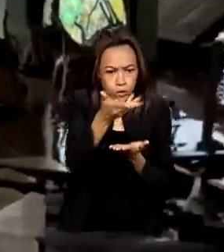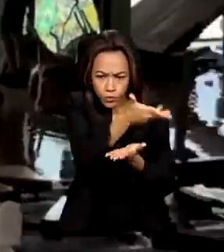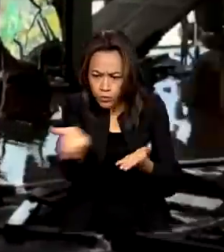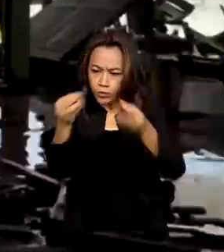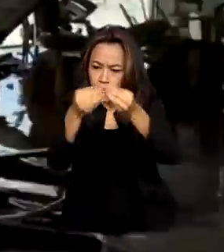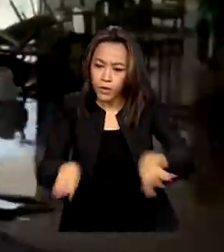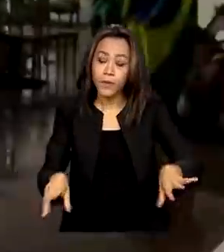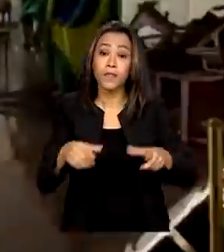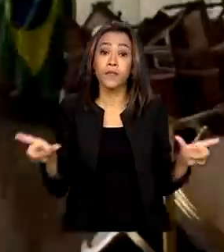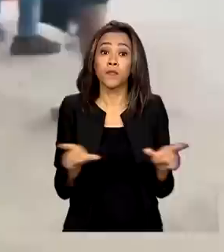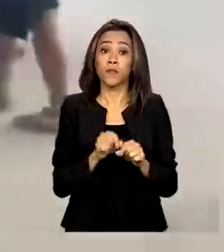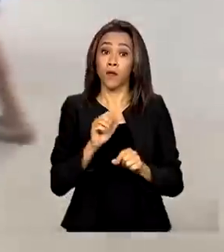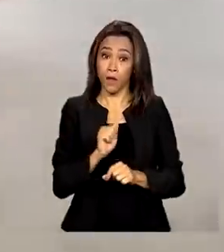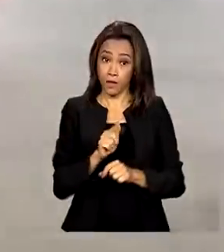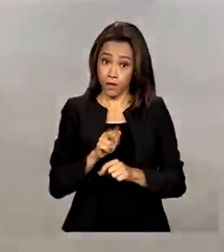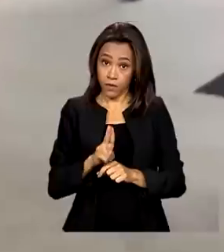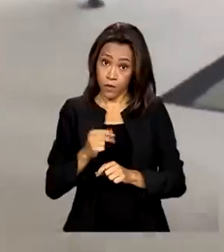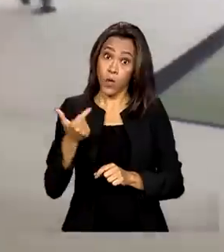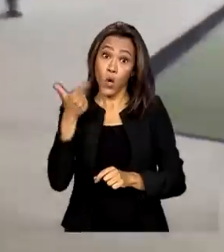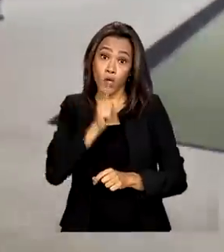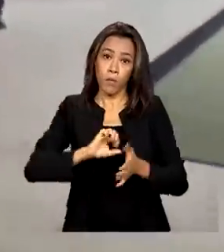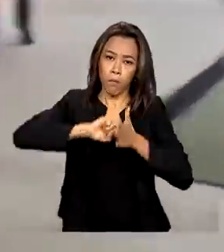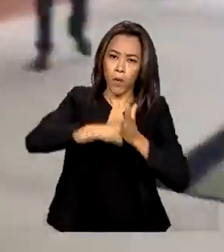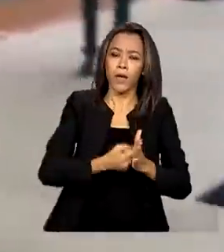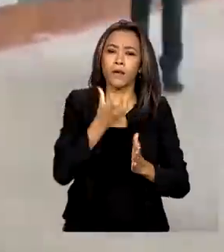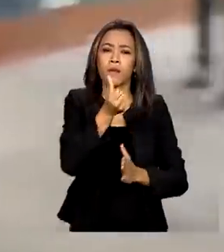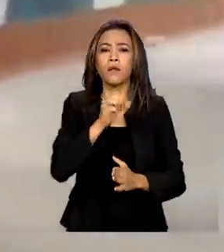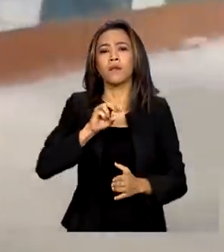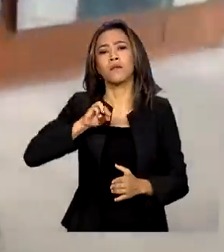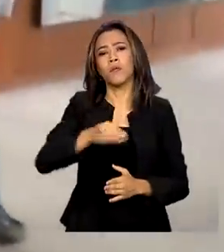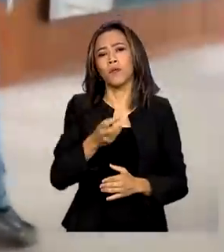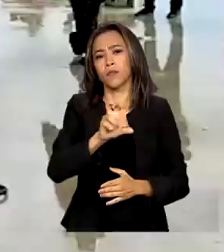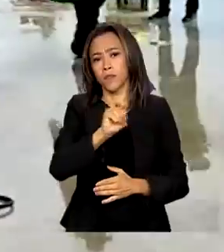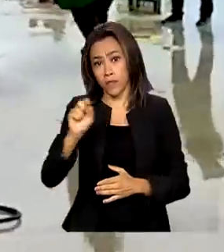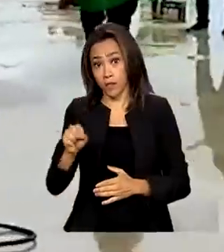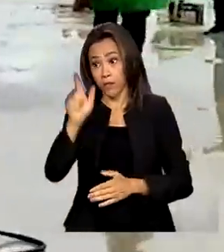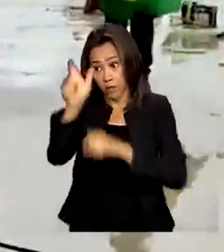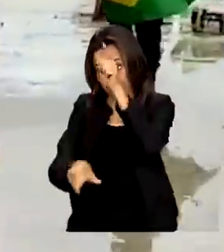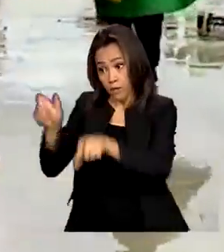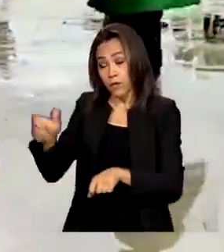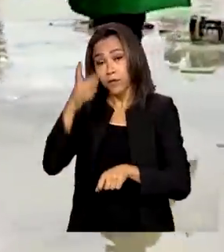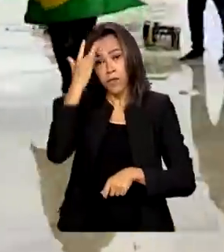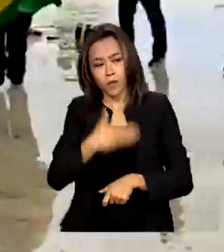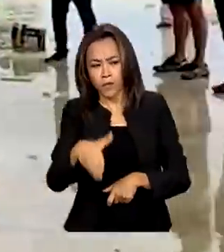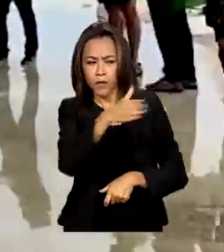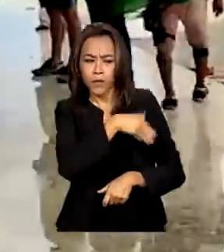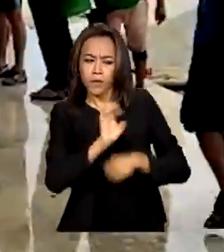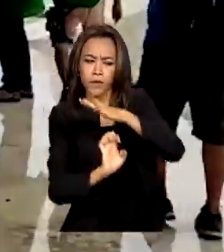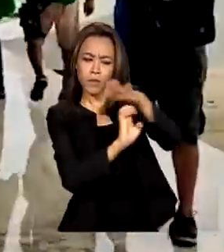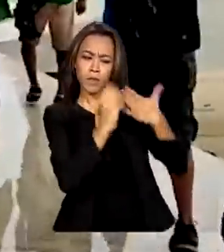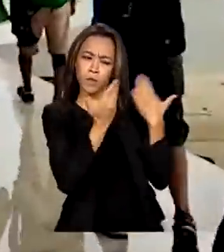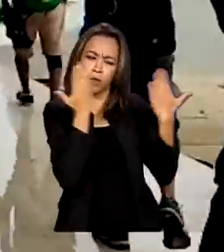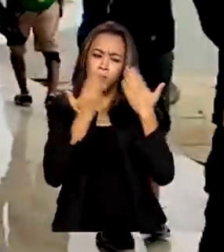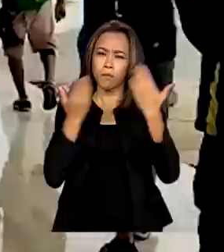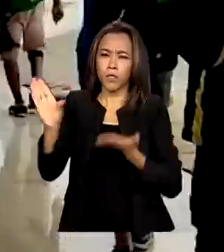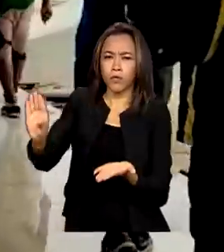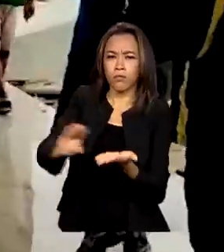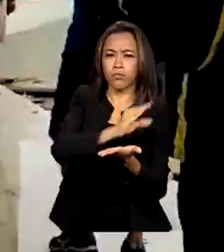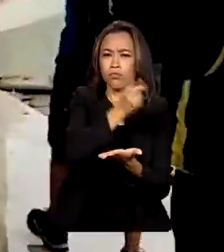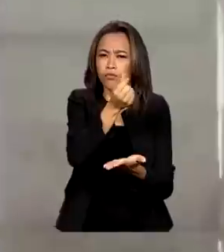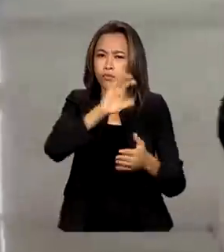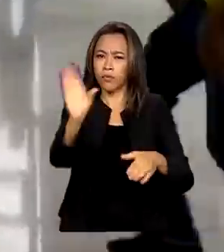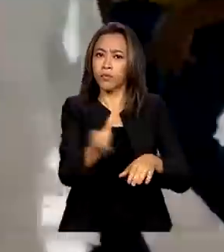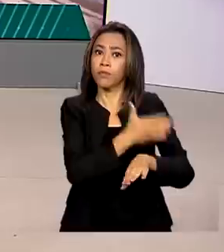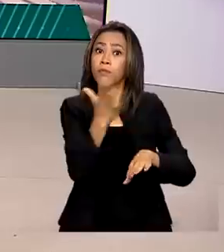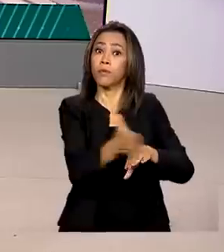a AGU consegue bloqueio de 6 milhões e meio de reais de pessoas e empresas suspeitas de financiar os atos golpistas.